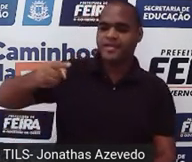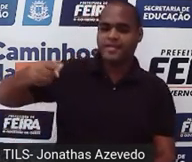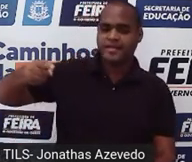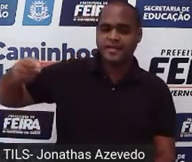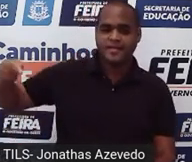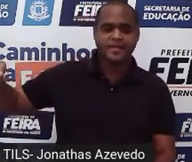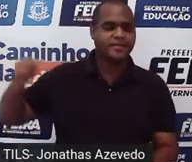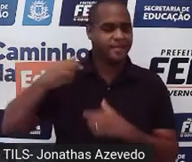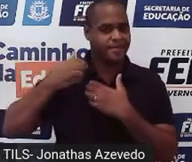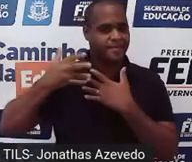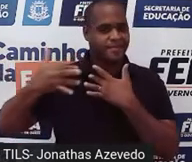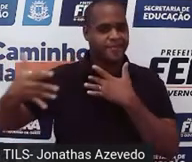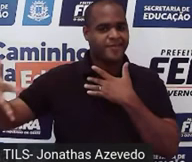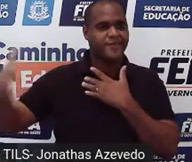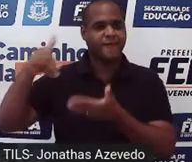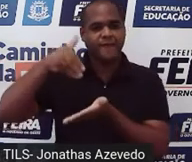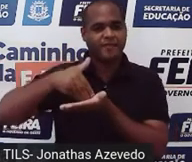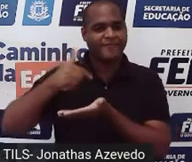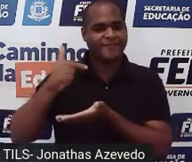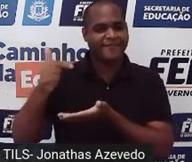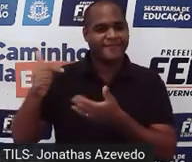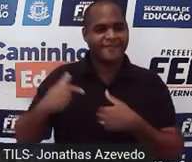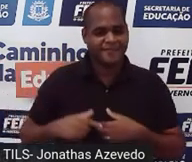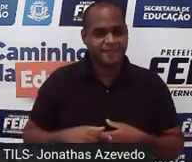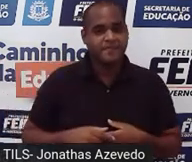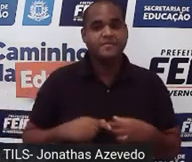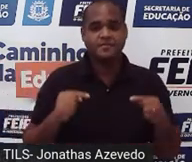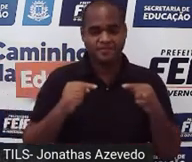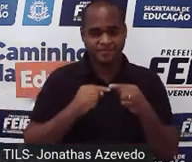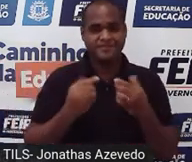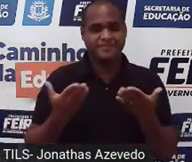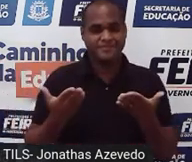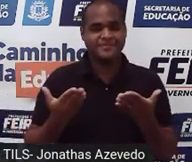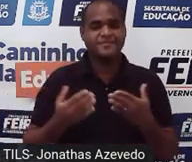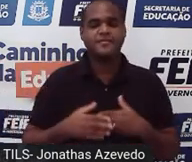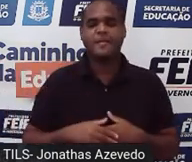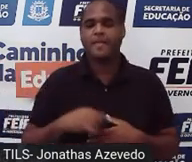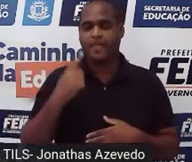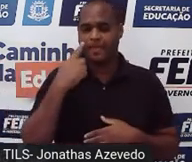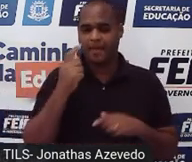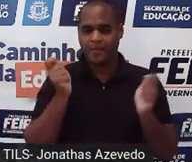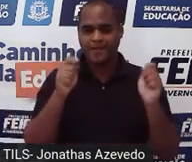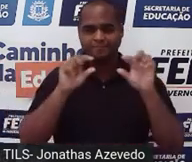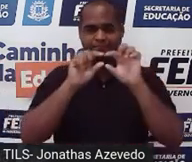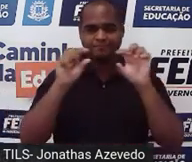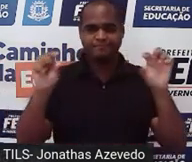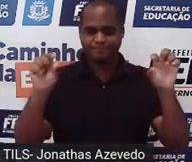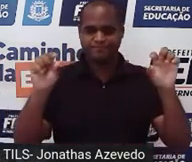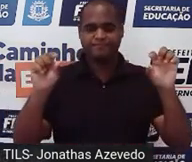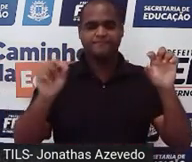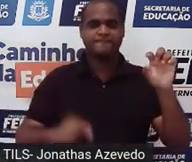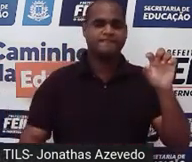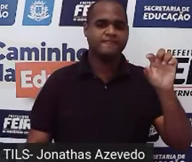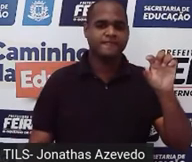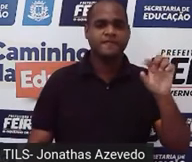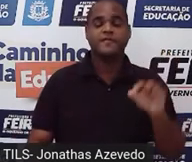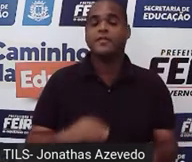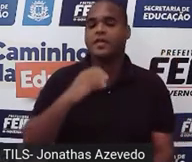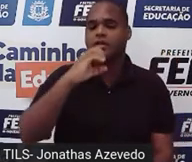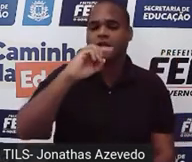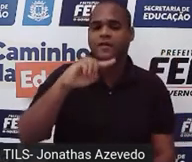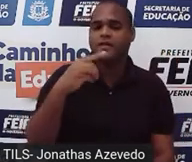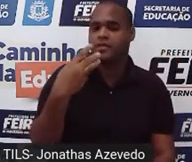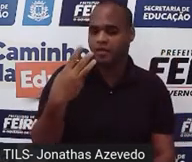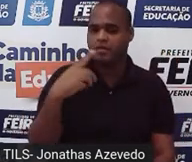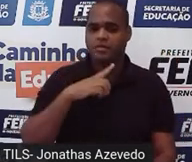repete infinitamente e é isso que significa a barrinha. Então, vamos colocar isso na reta numérica, tá? 0,3, que é uma